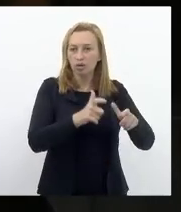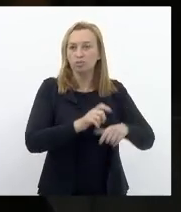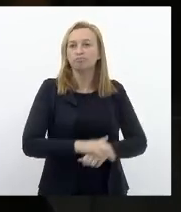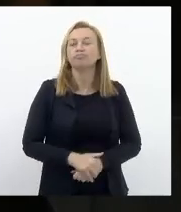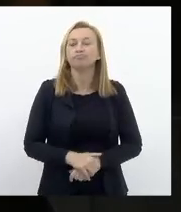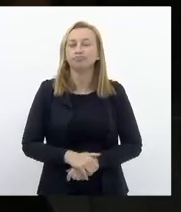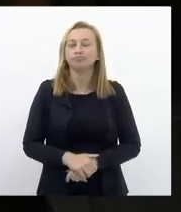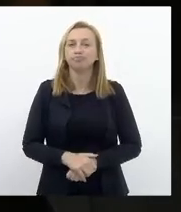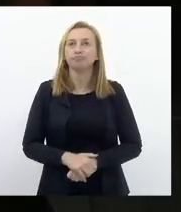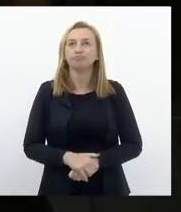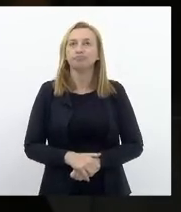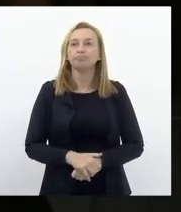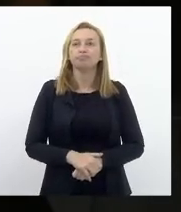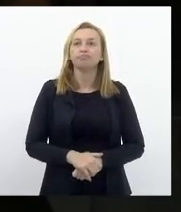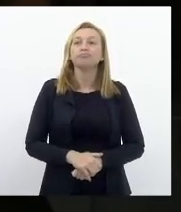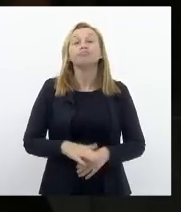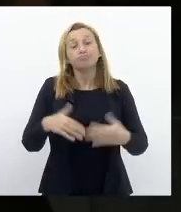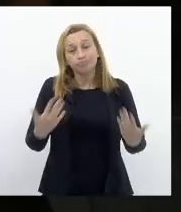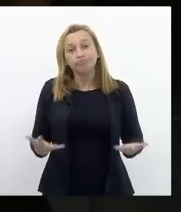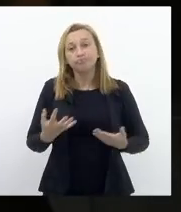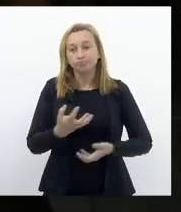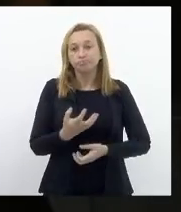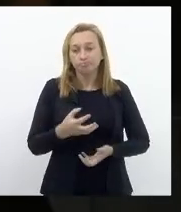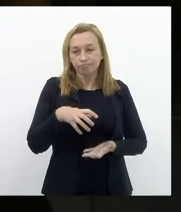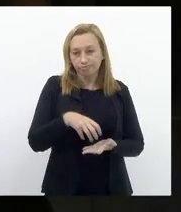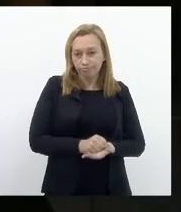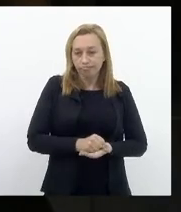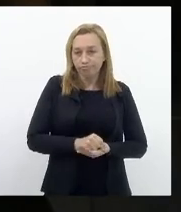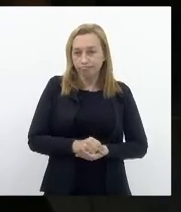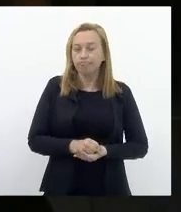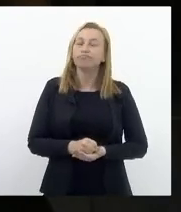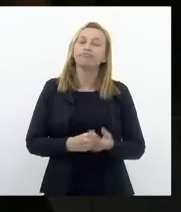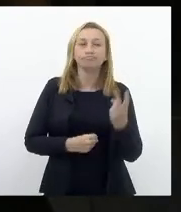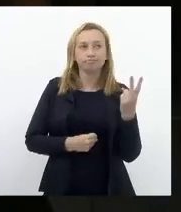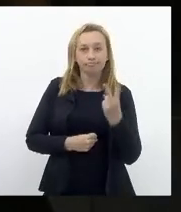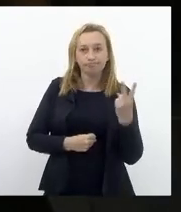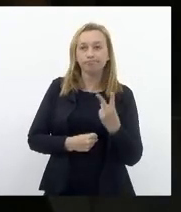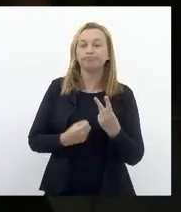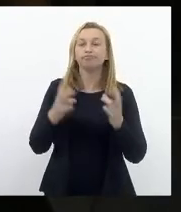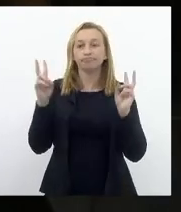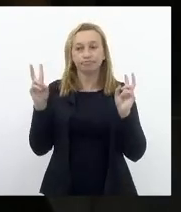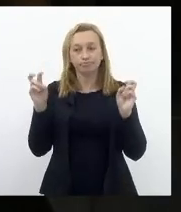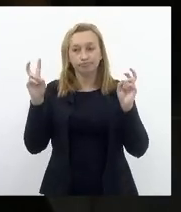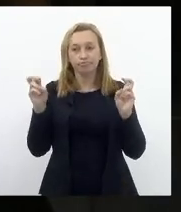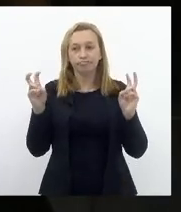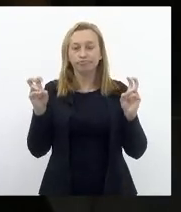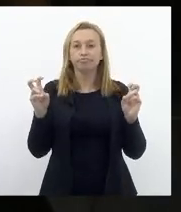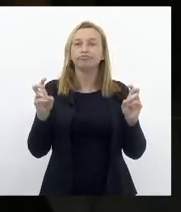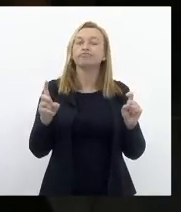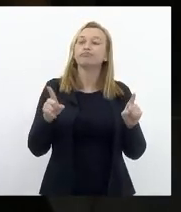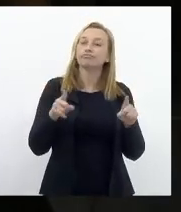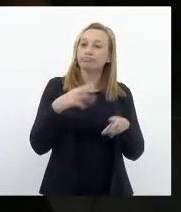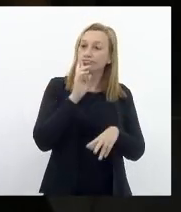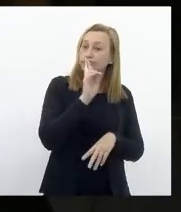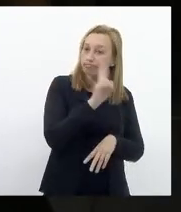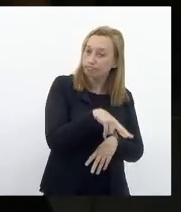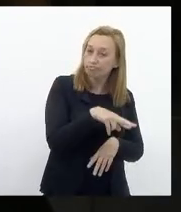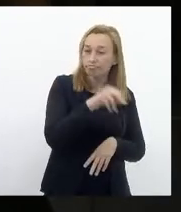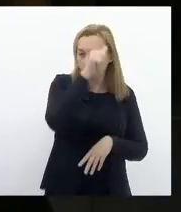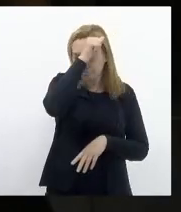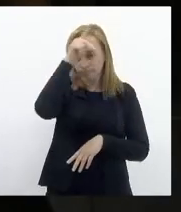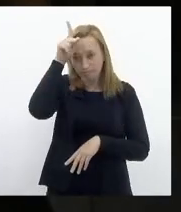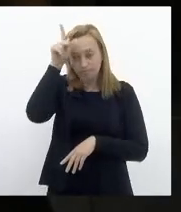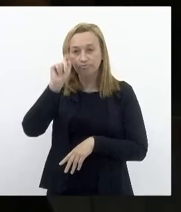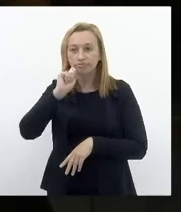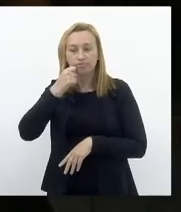No seu campus Ali naquela região Então assim Queria fazer registro Dessas duas questões Tanto a resposta Do prefeito Eduardo Paes